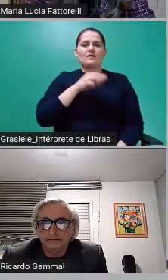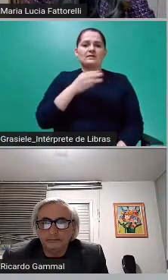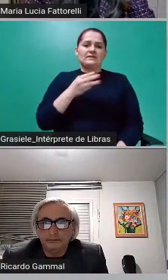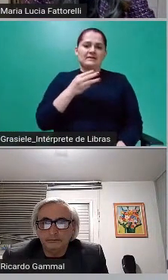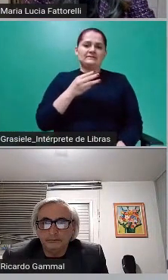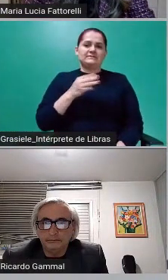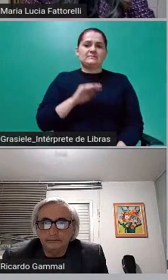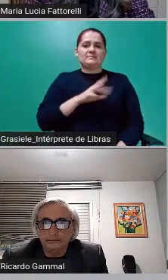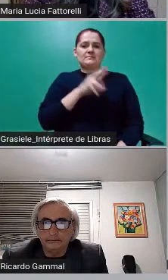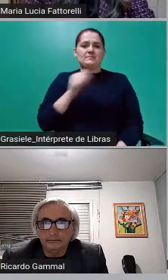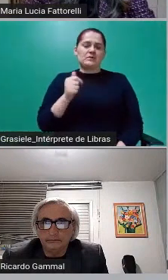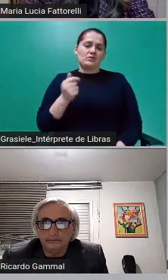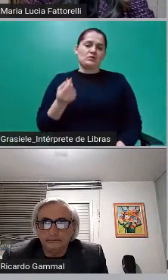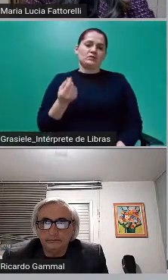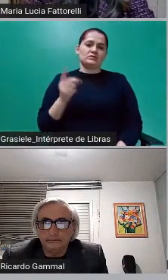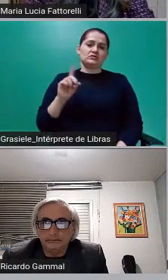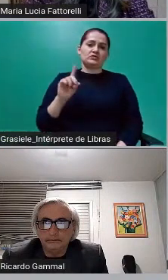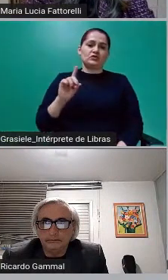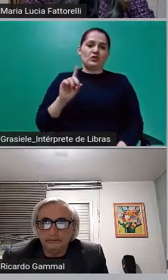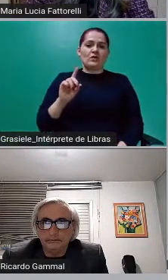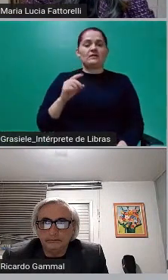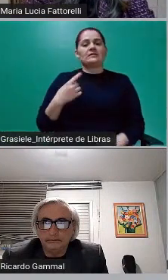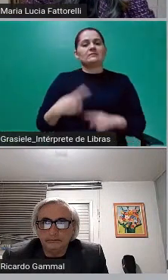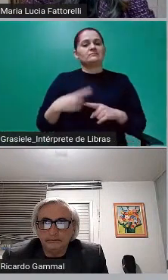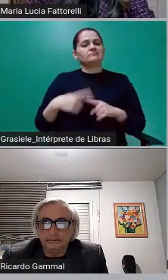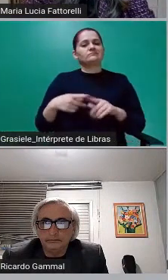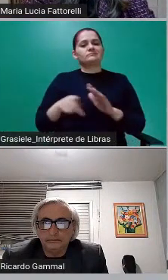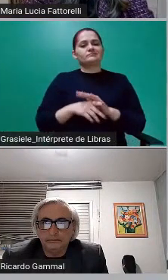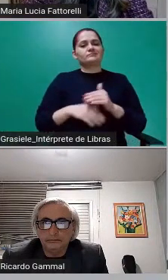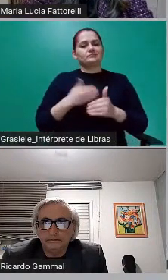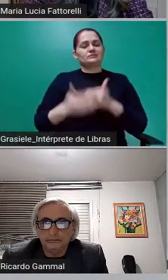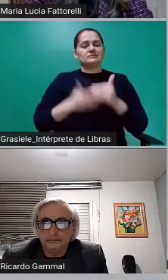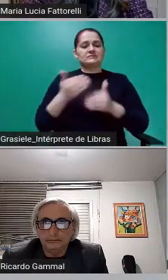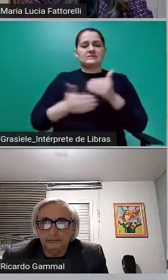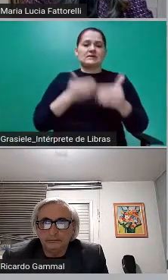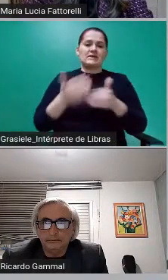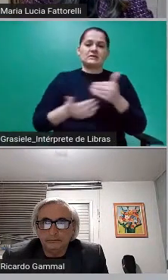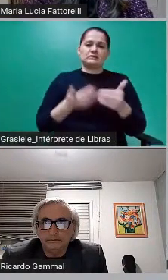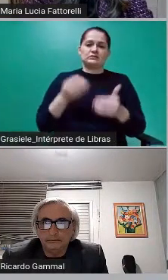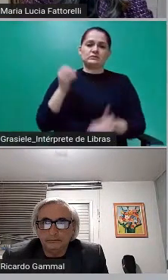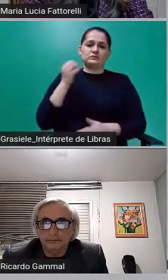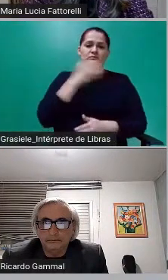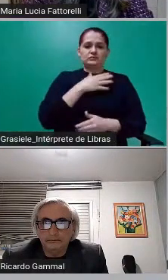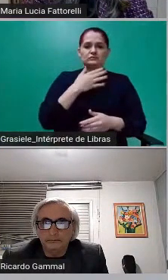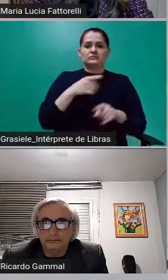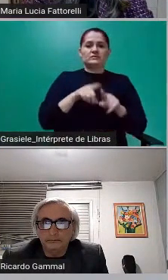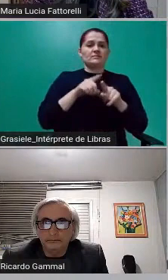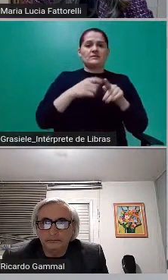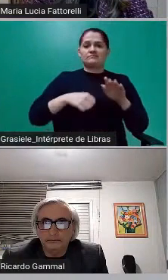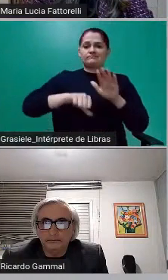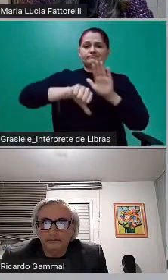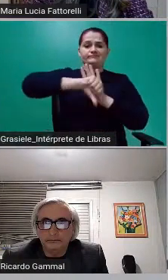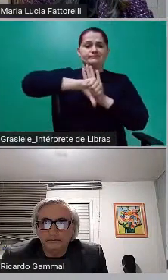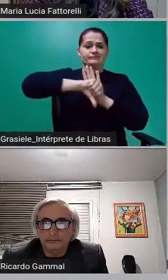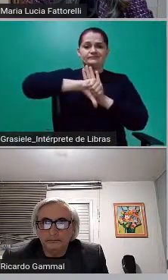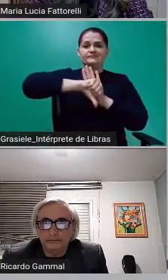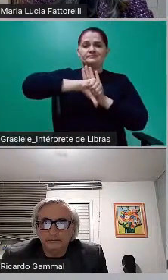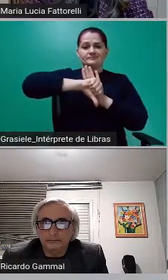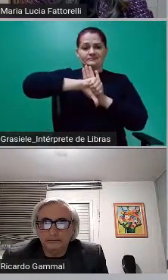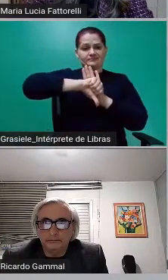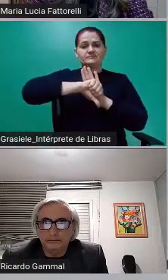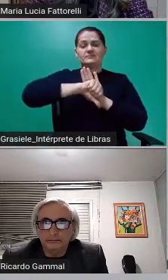estados e municípios fazerem esse processo absurdo e ilegal e criminoso de